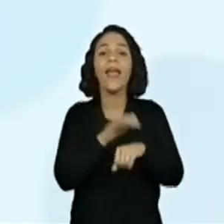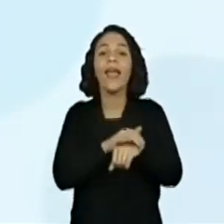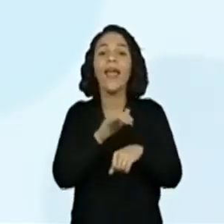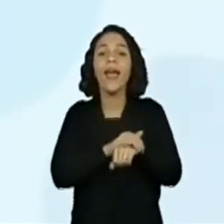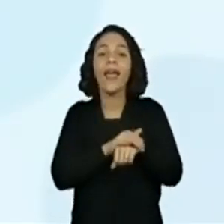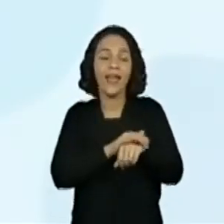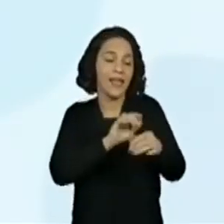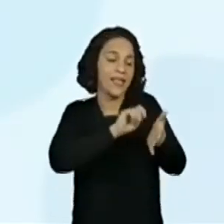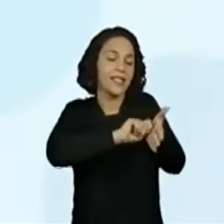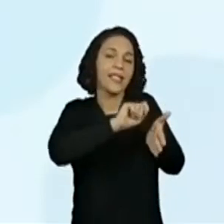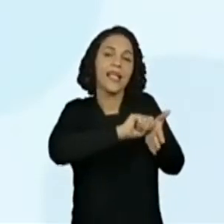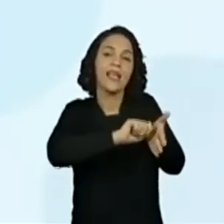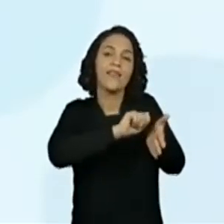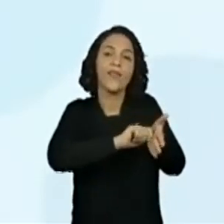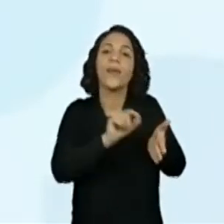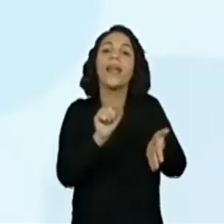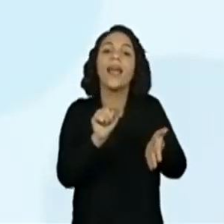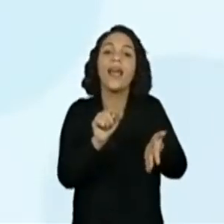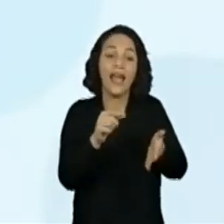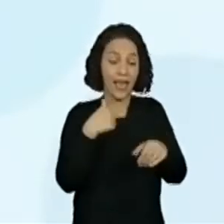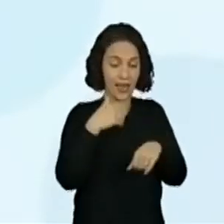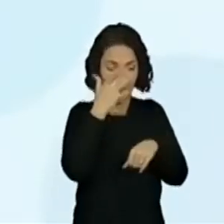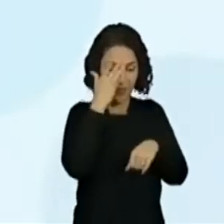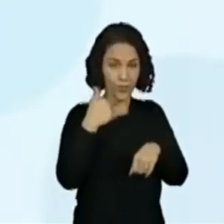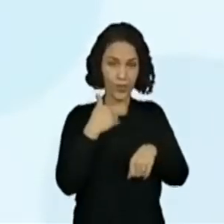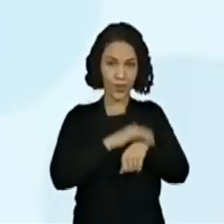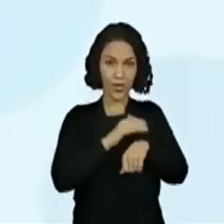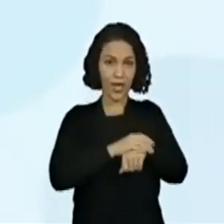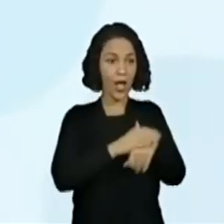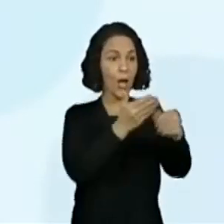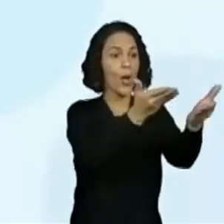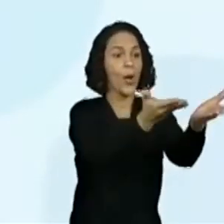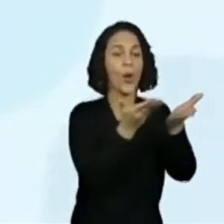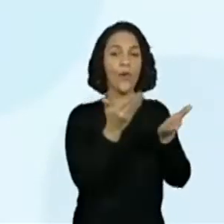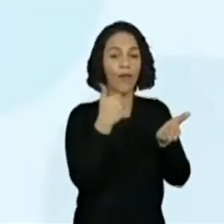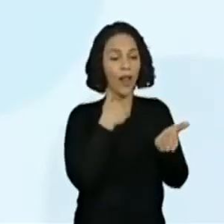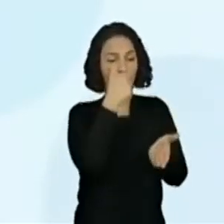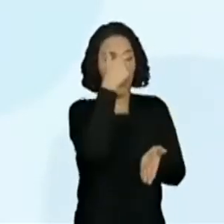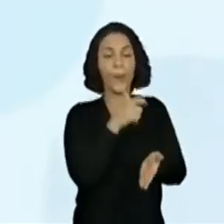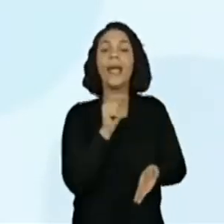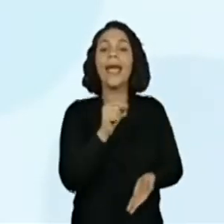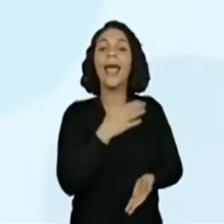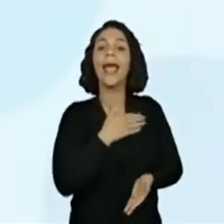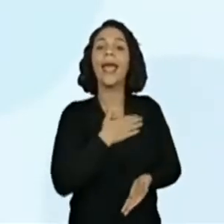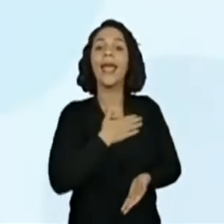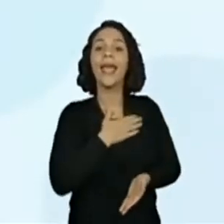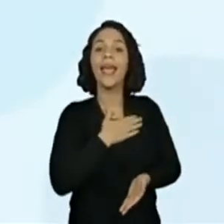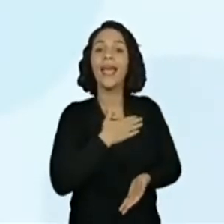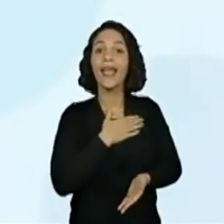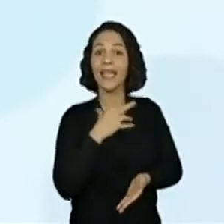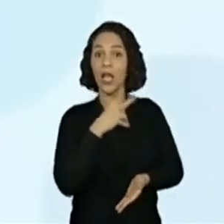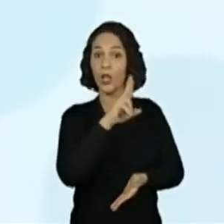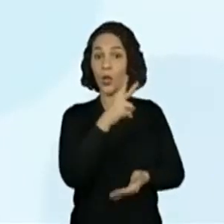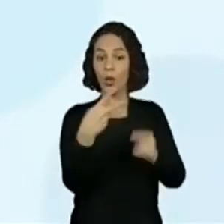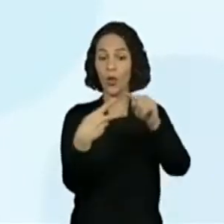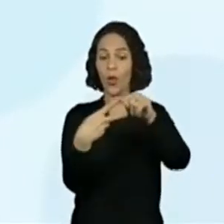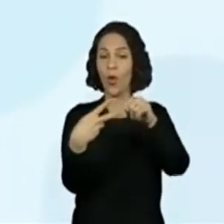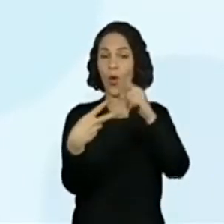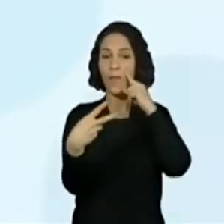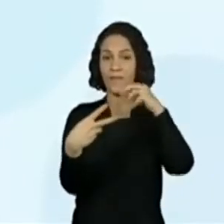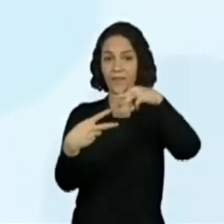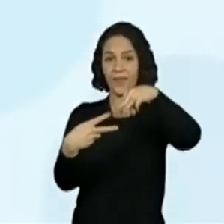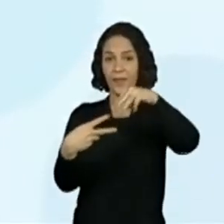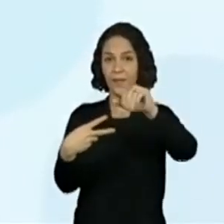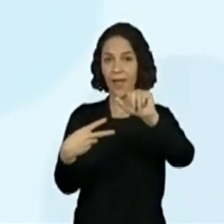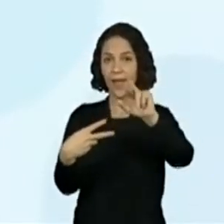Quem escreveu? Agora sim. Agora eu preciso entender. Quem escreveu? E aí eu posso dar essa dica dos nomes que apareceram. Aparece Mariana